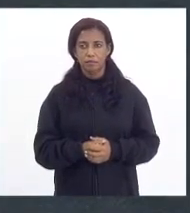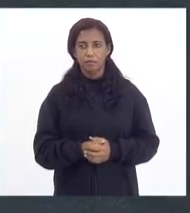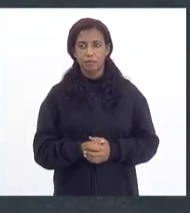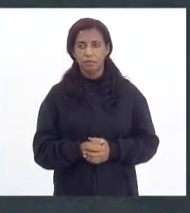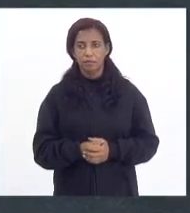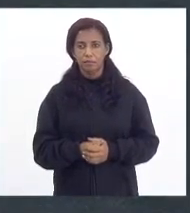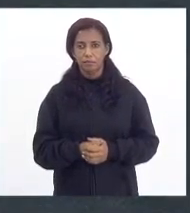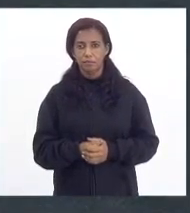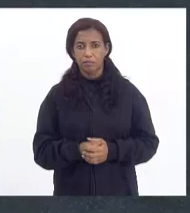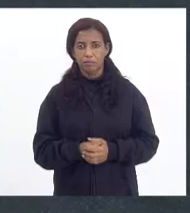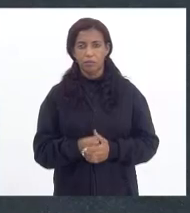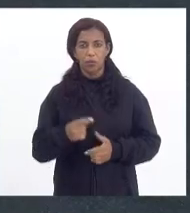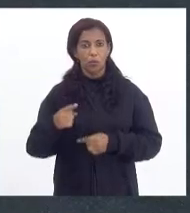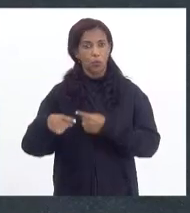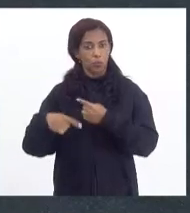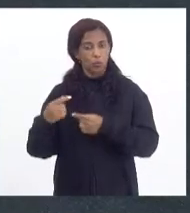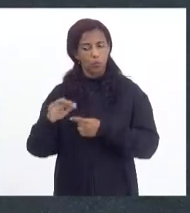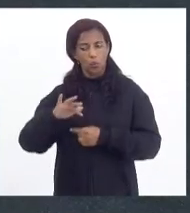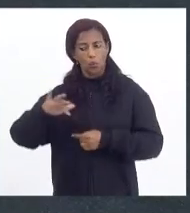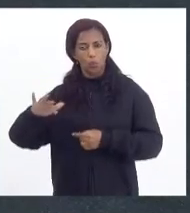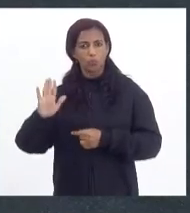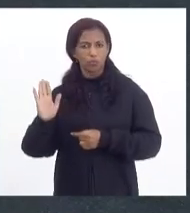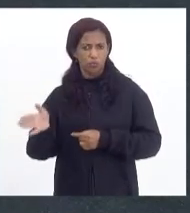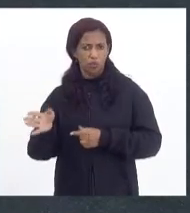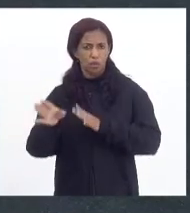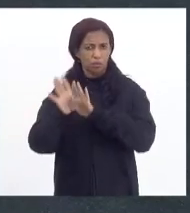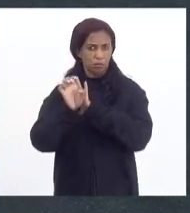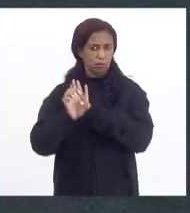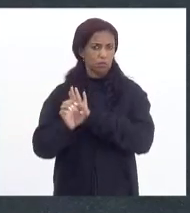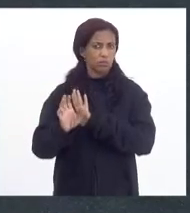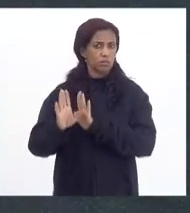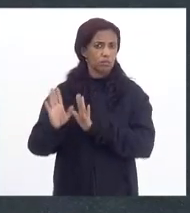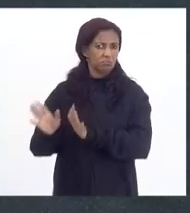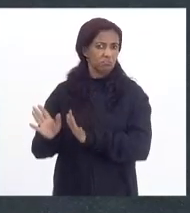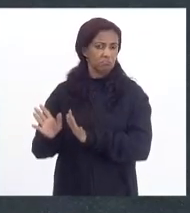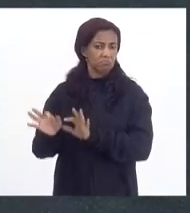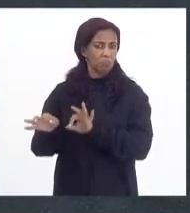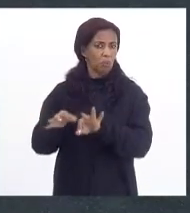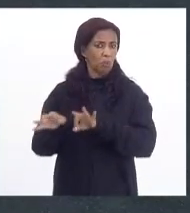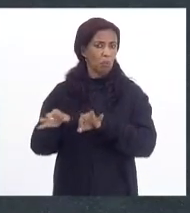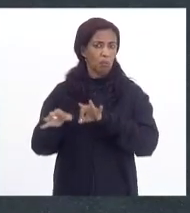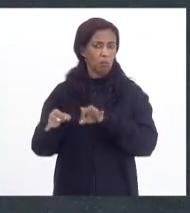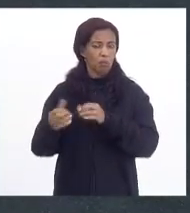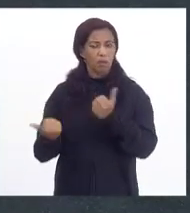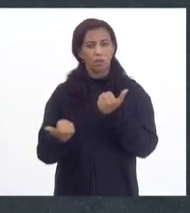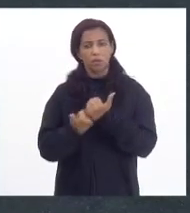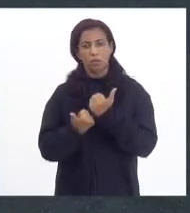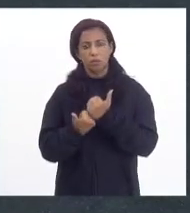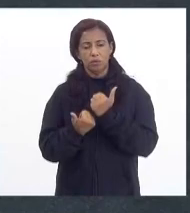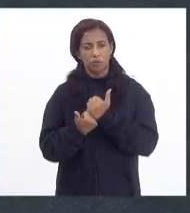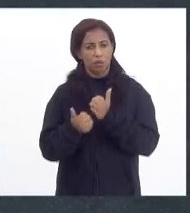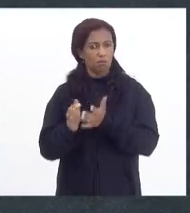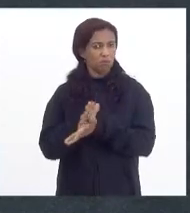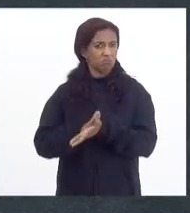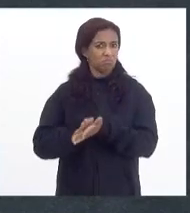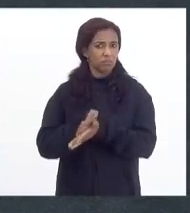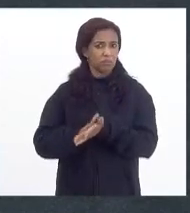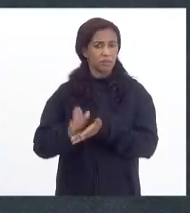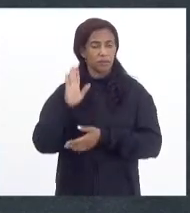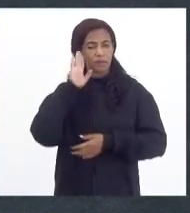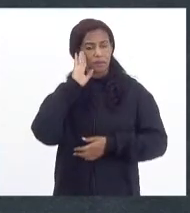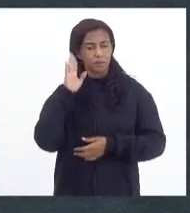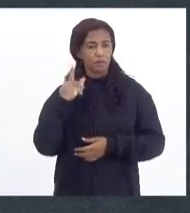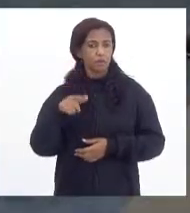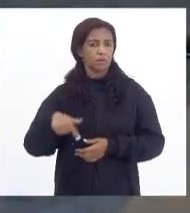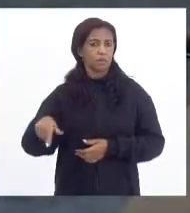Os que já foram emendados, a gente não vai preparar um substitutivo, principalmente naqueles